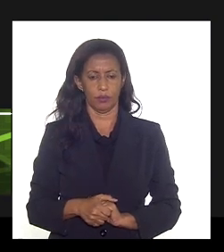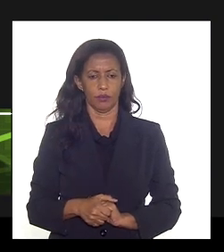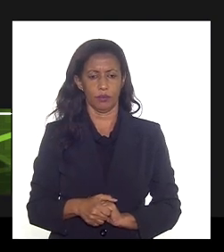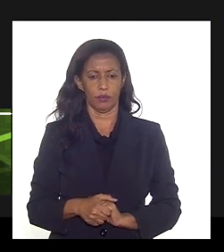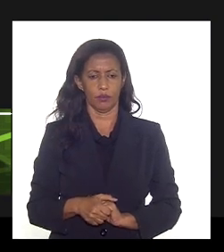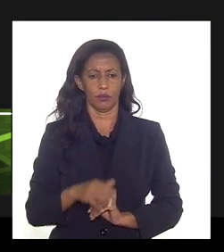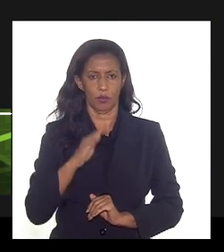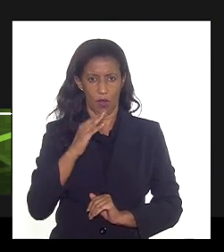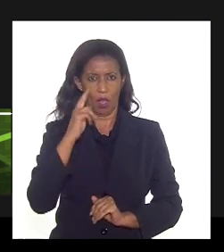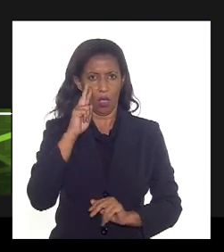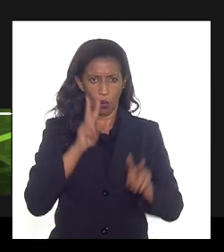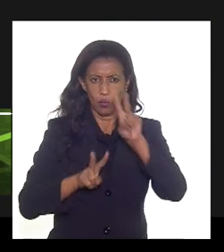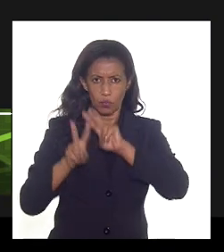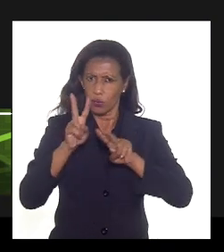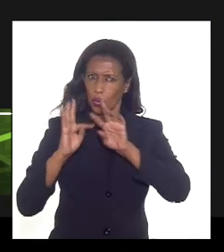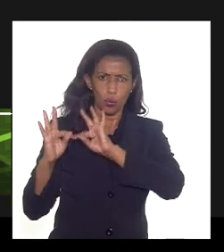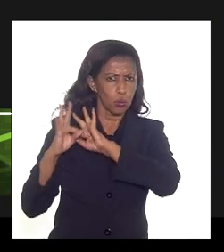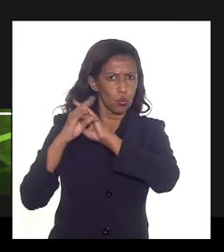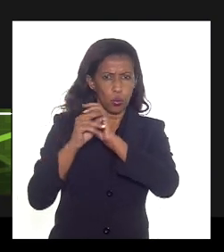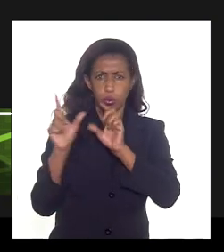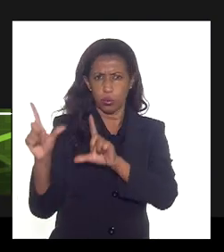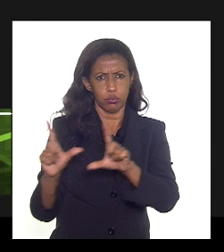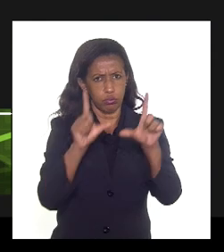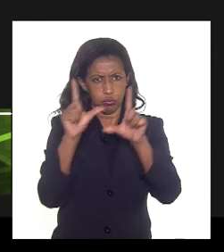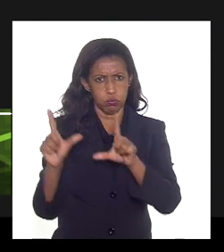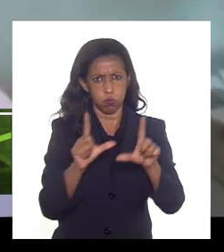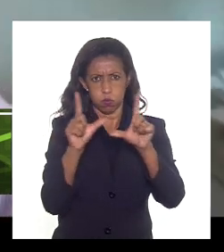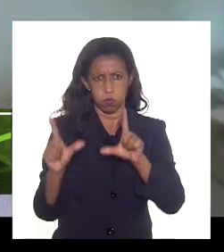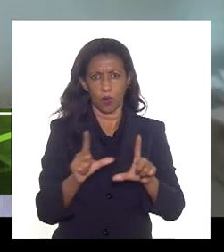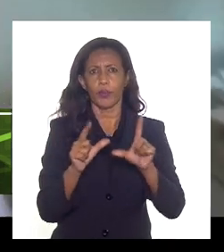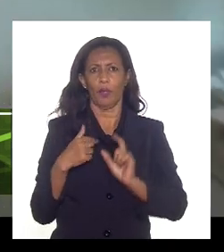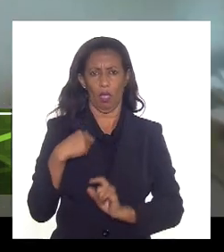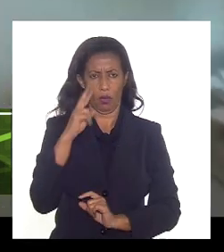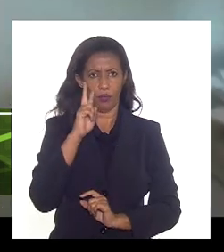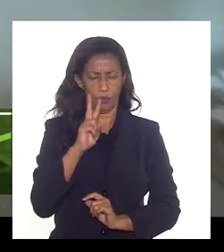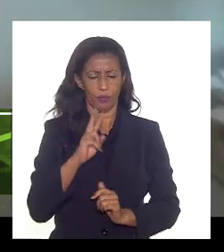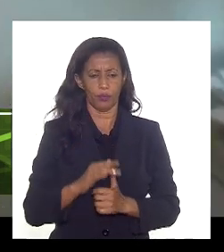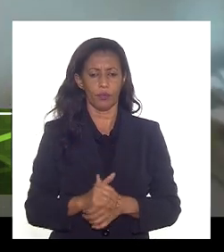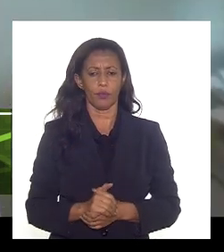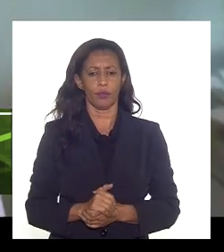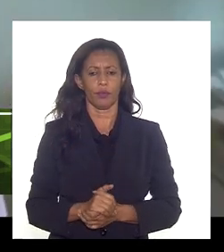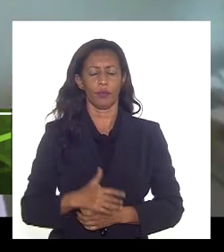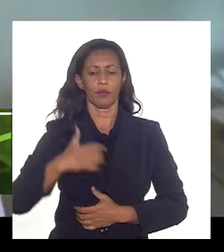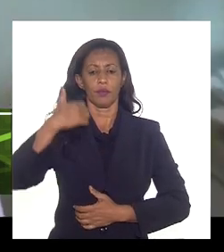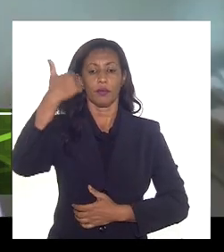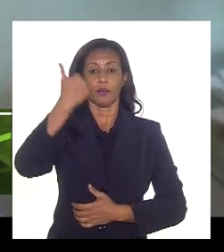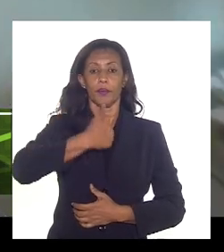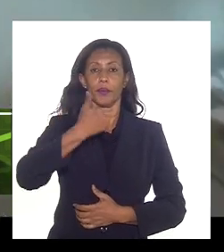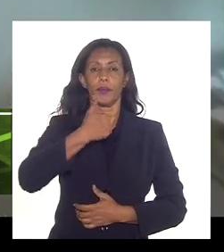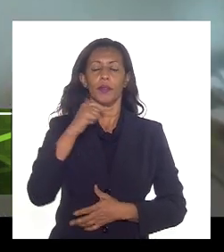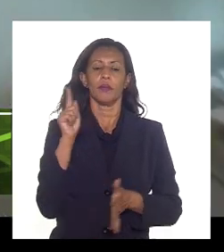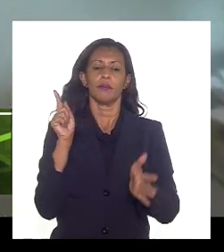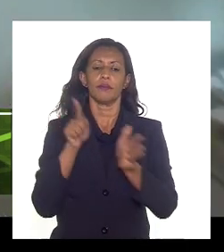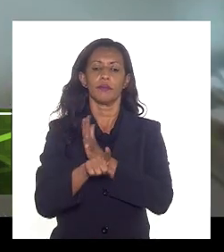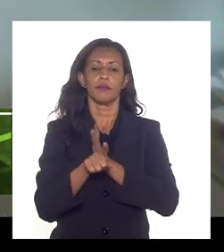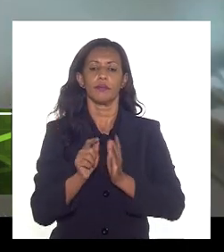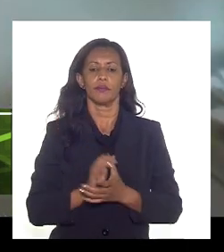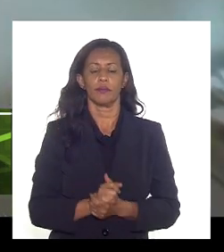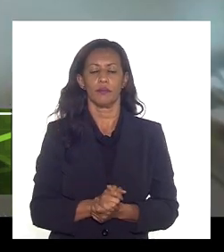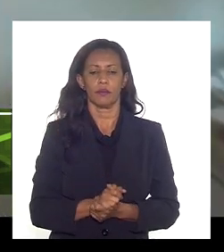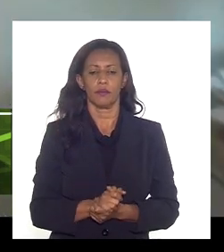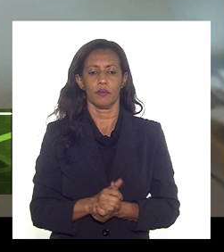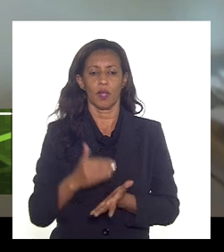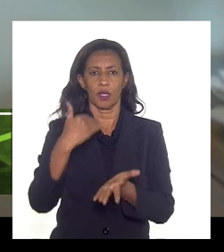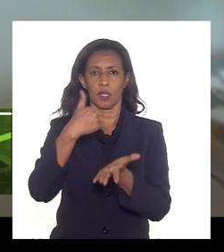acompanhei todas as apresentações obrigado deputado Marcio Pacheco primeiro eu perguntaria a